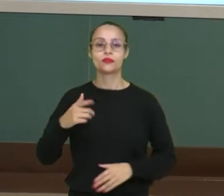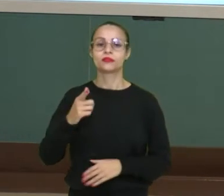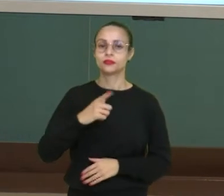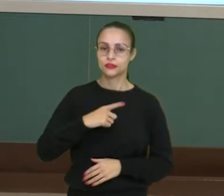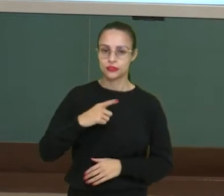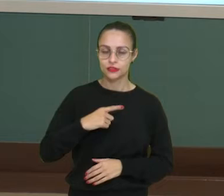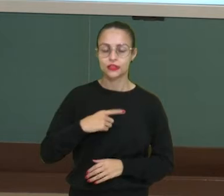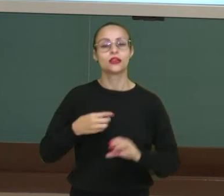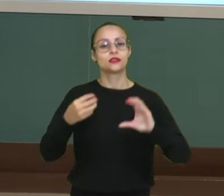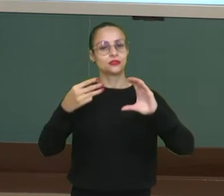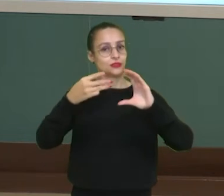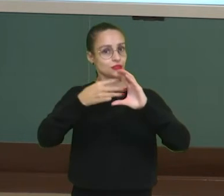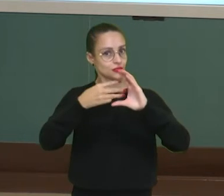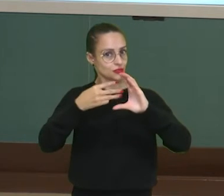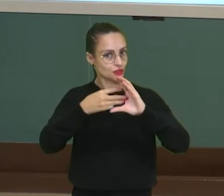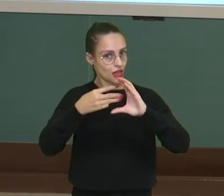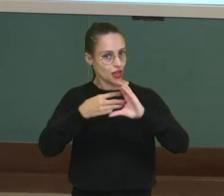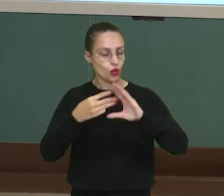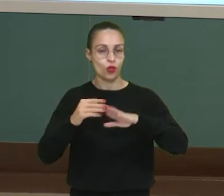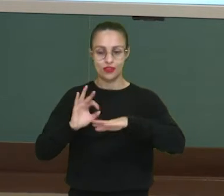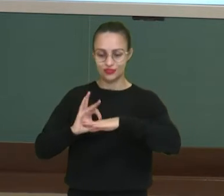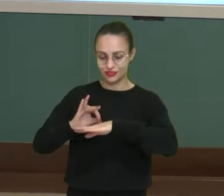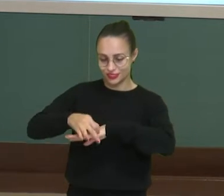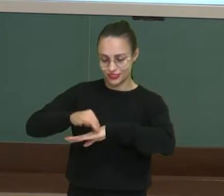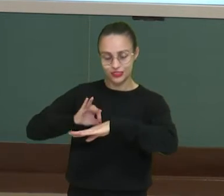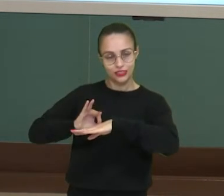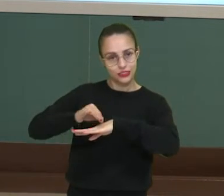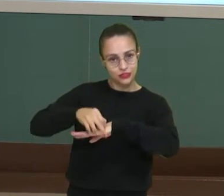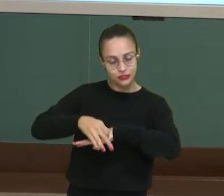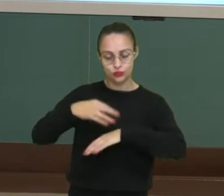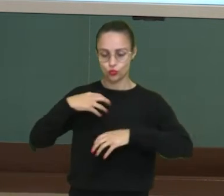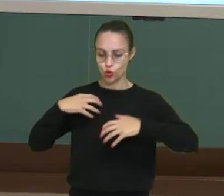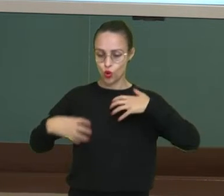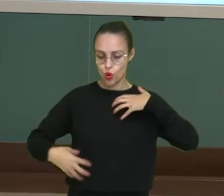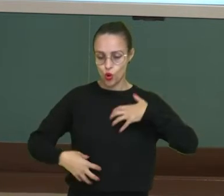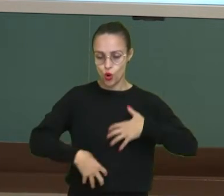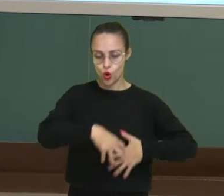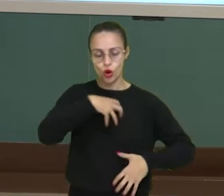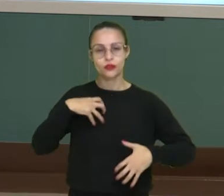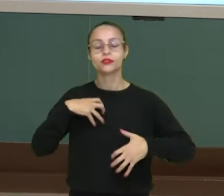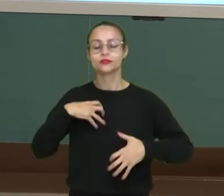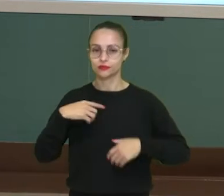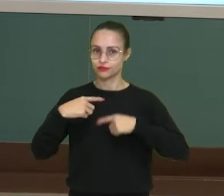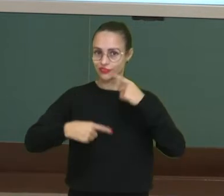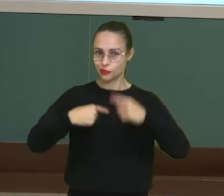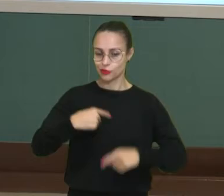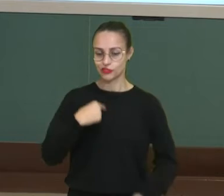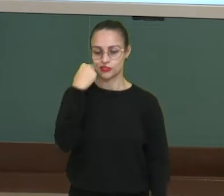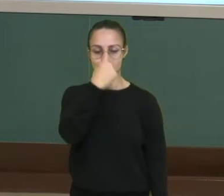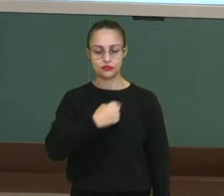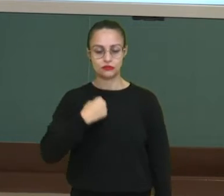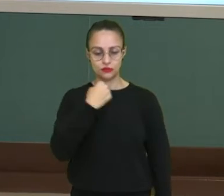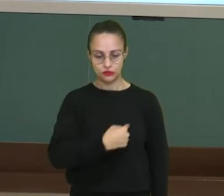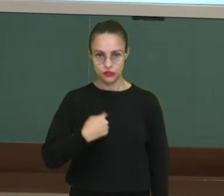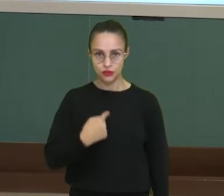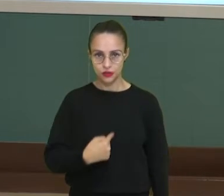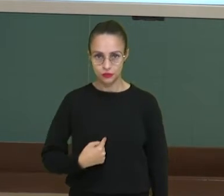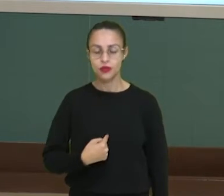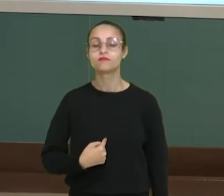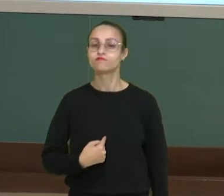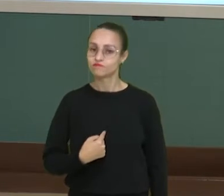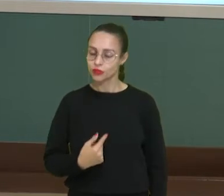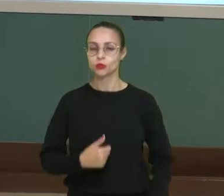a célula, os tecidos, os órgãos e, consequentemente, os sistemas? Então, o sistema